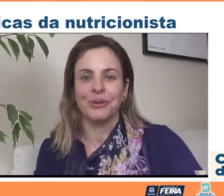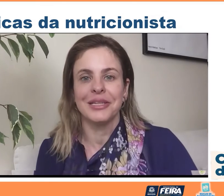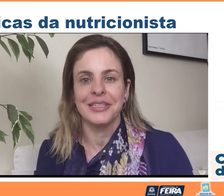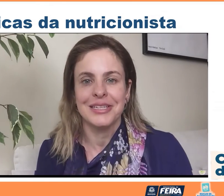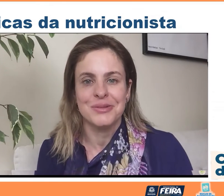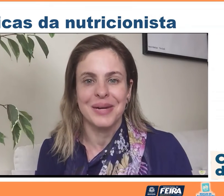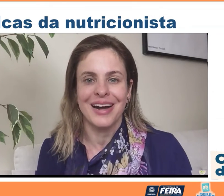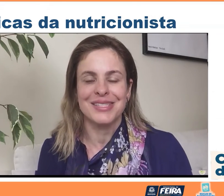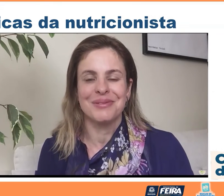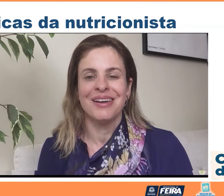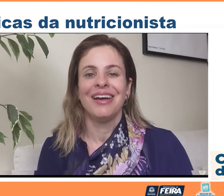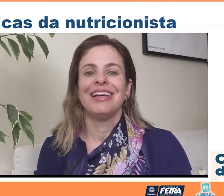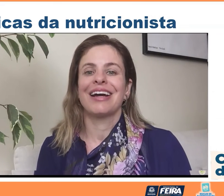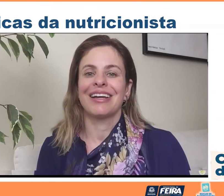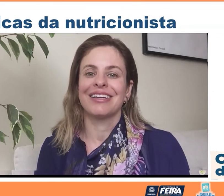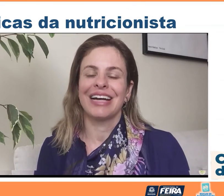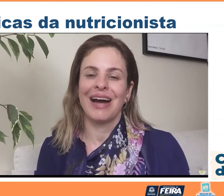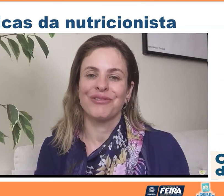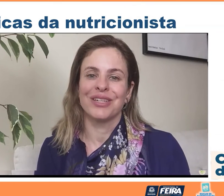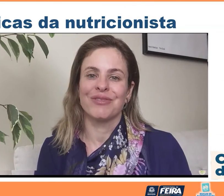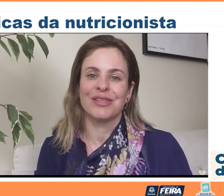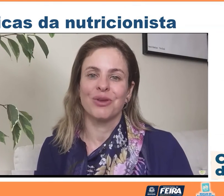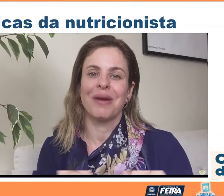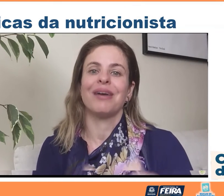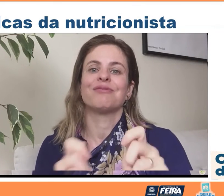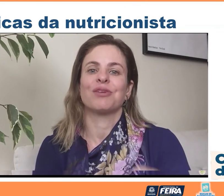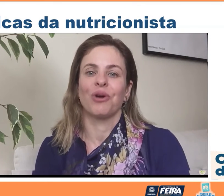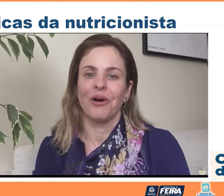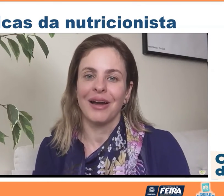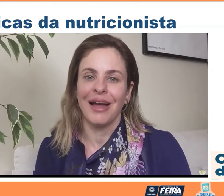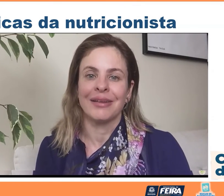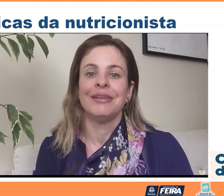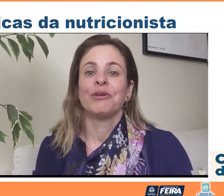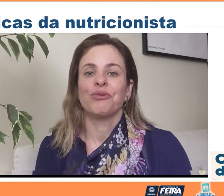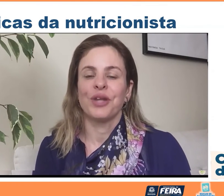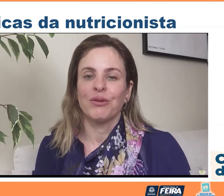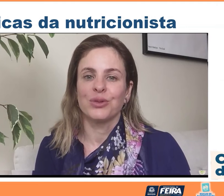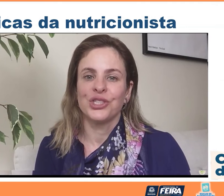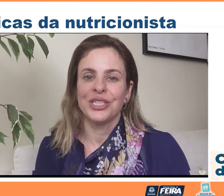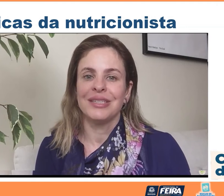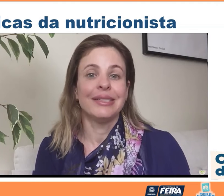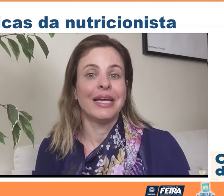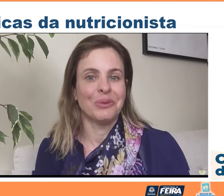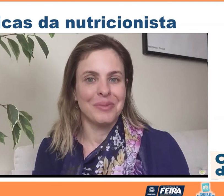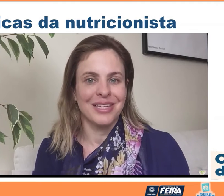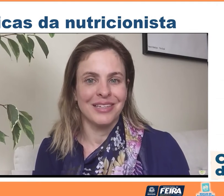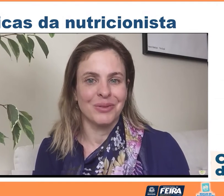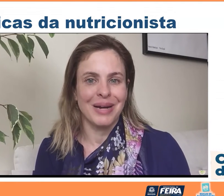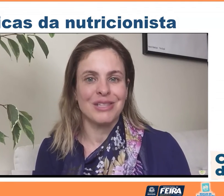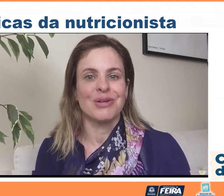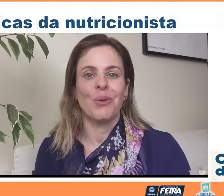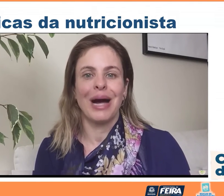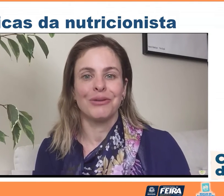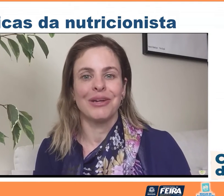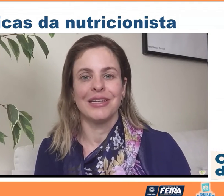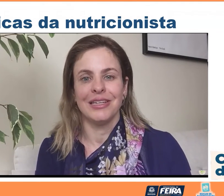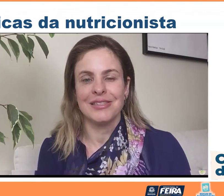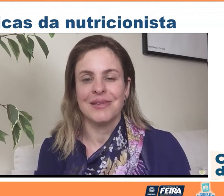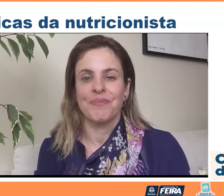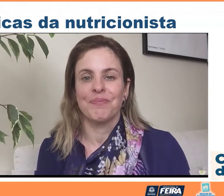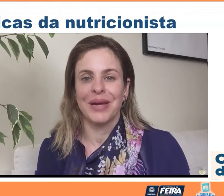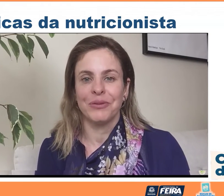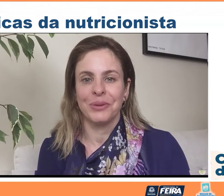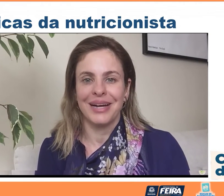4 liguinhas No braço E a cada garrafinha Que você tomar Você coloca lá No final do dia Nenhuma liguinha No braço E 4